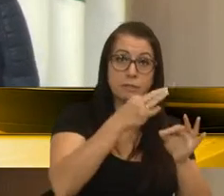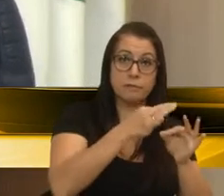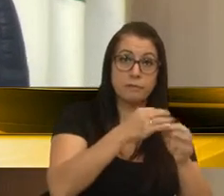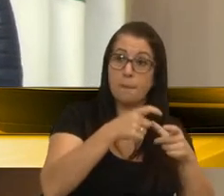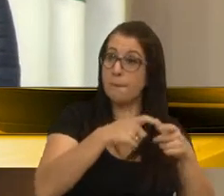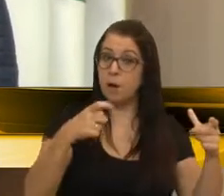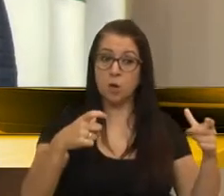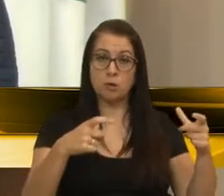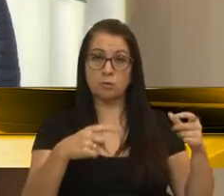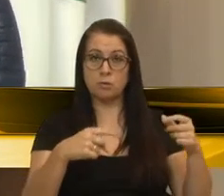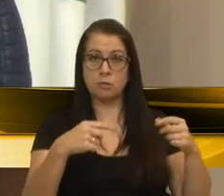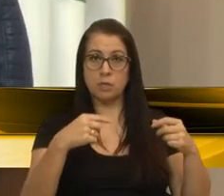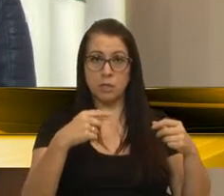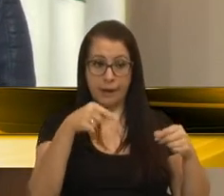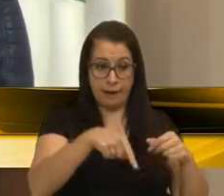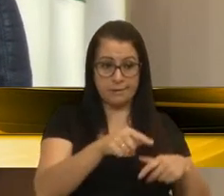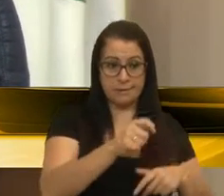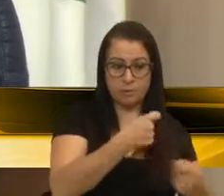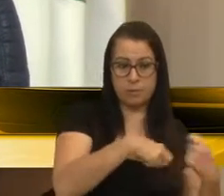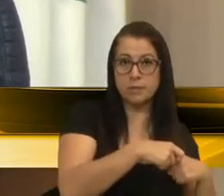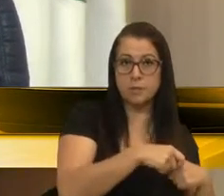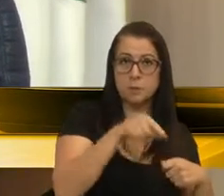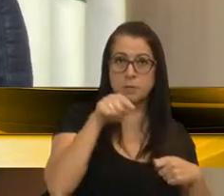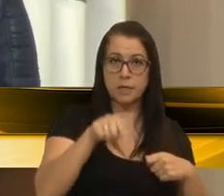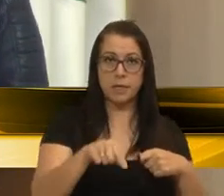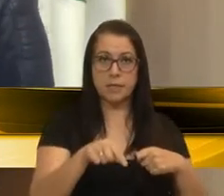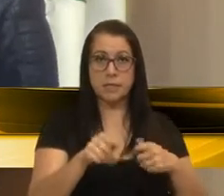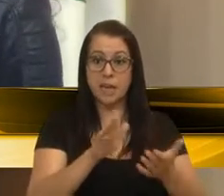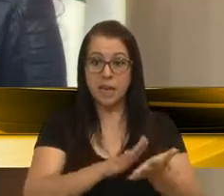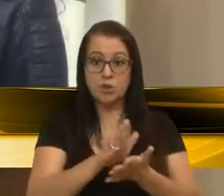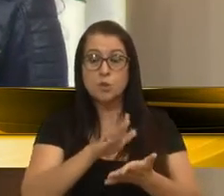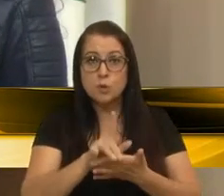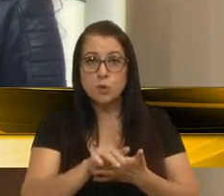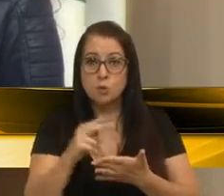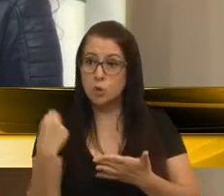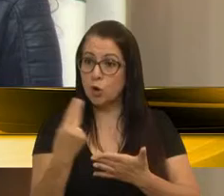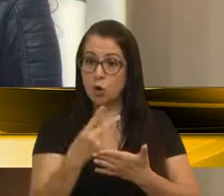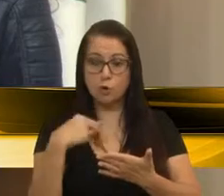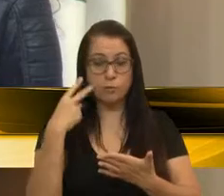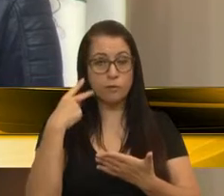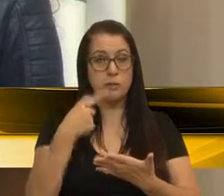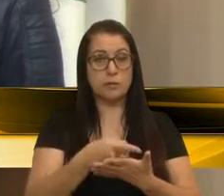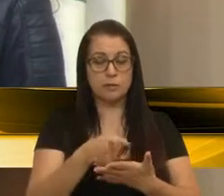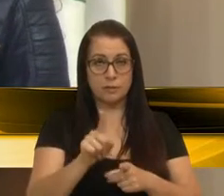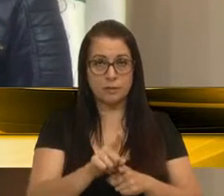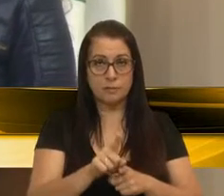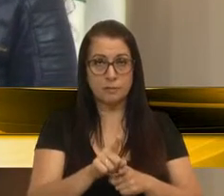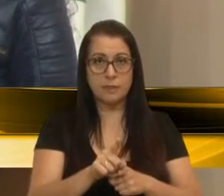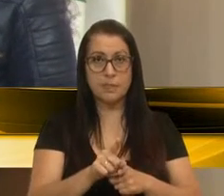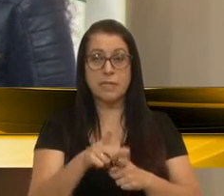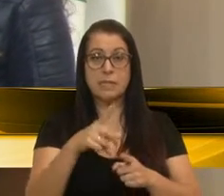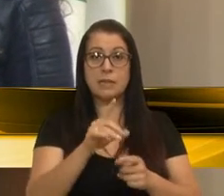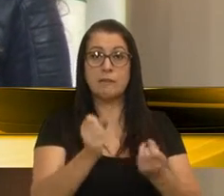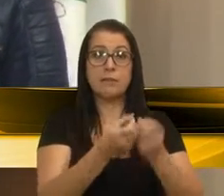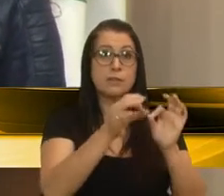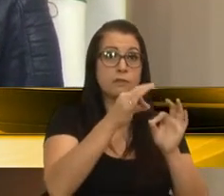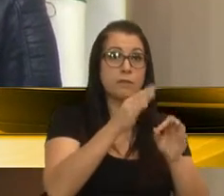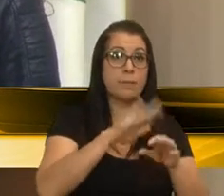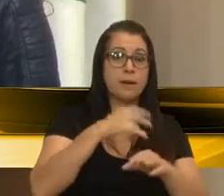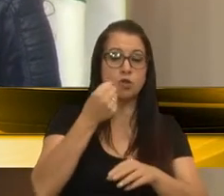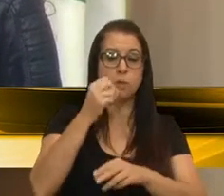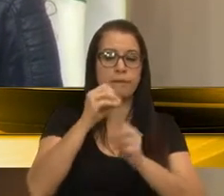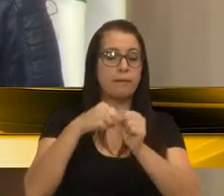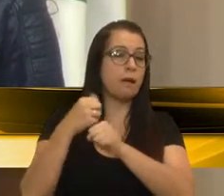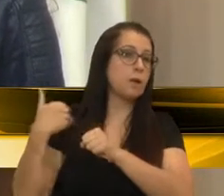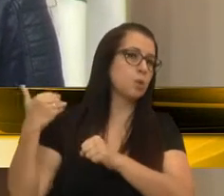é maior do que essa gestão, que esta edição, do que nós, enquanto vereadores. A Festa da Uva tem uma história de mais de 80